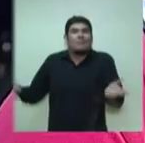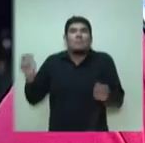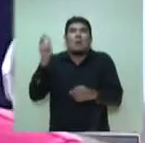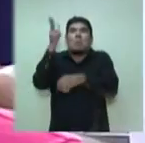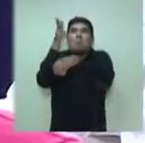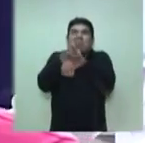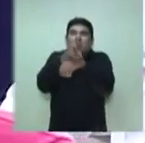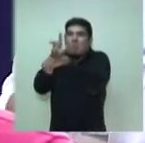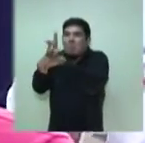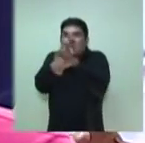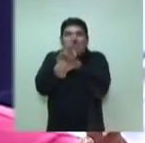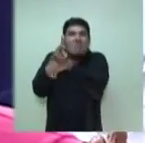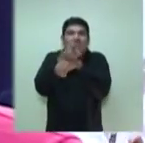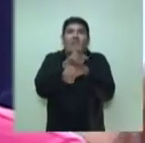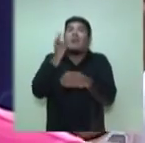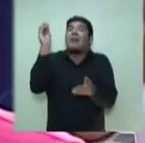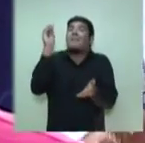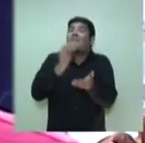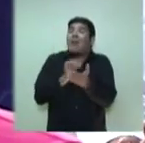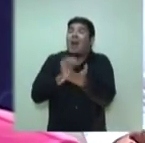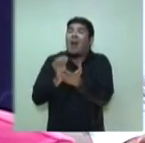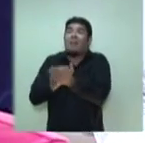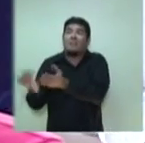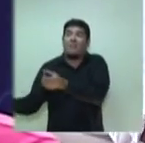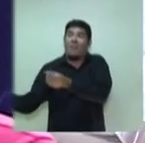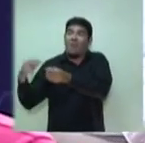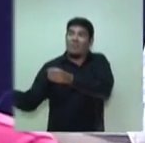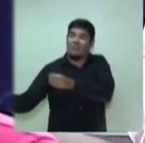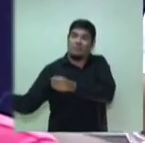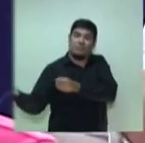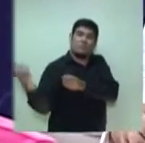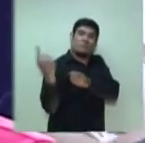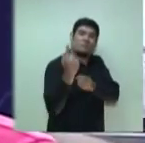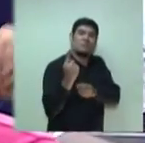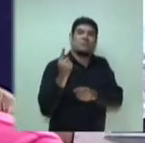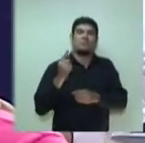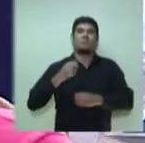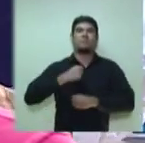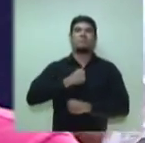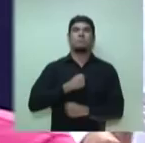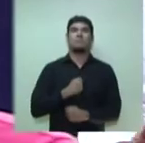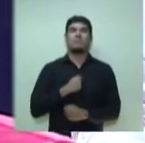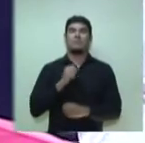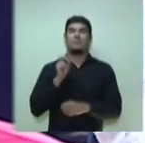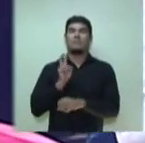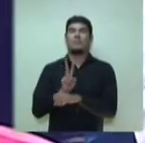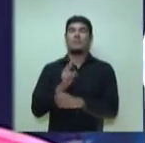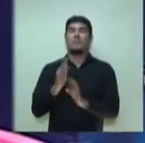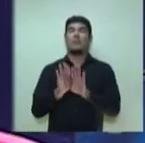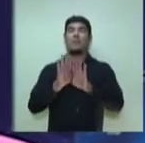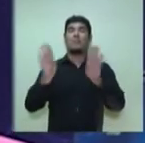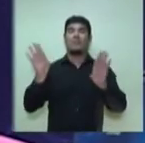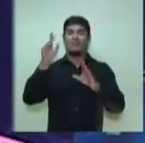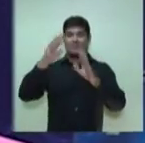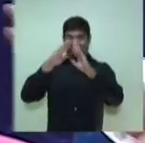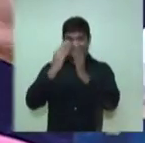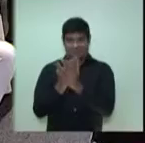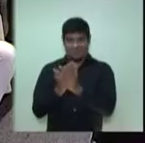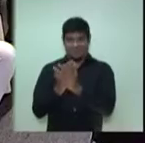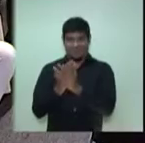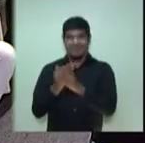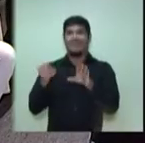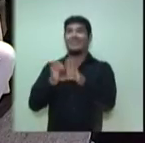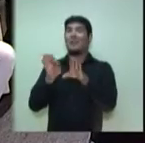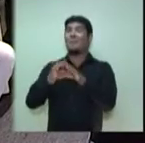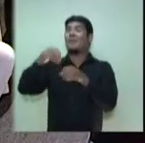que é preciso devolver o guarda municipal para a porta das escolas, criando a Brigada Municipal Escolar. Também nos terminais de ônibus, que quem